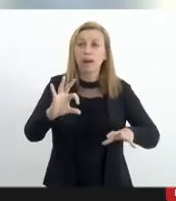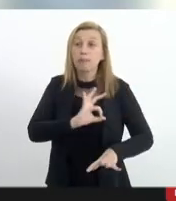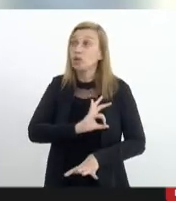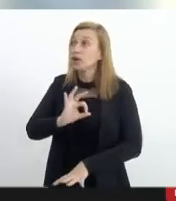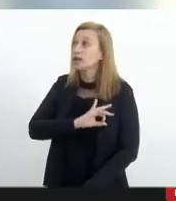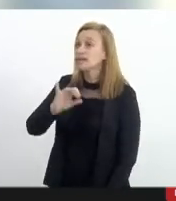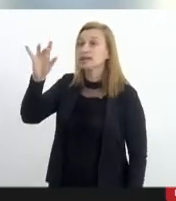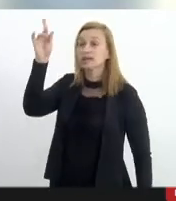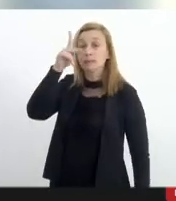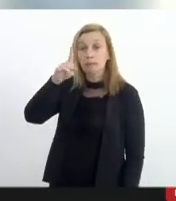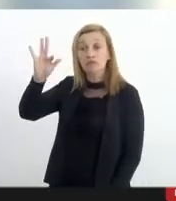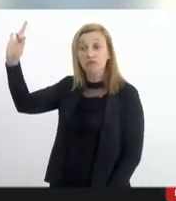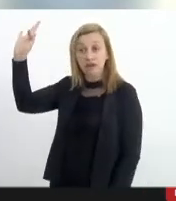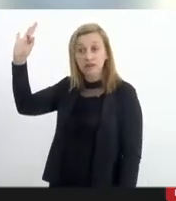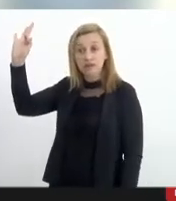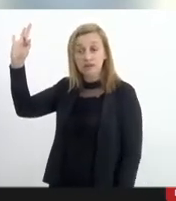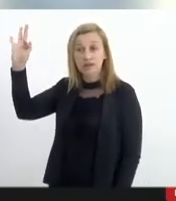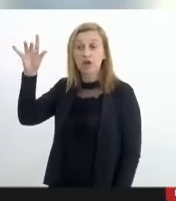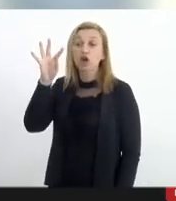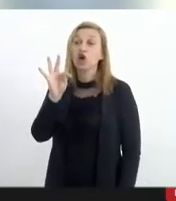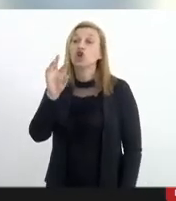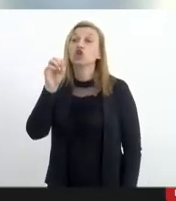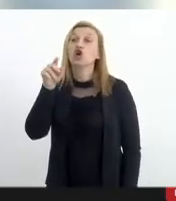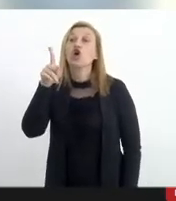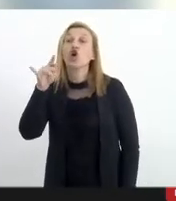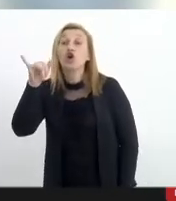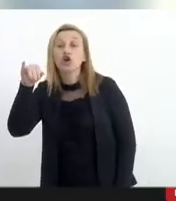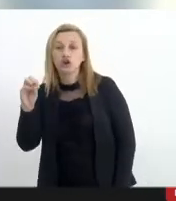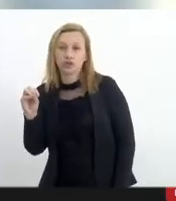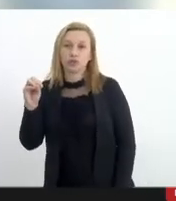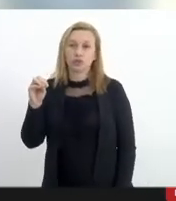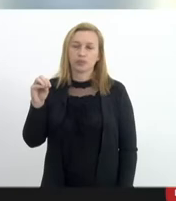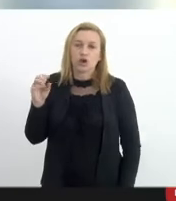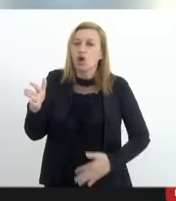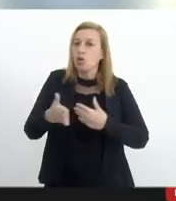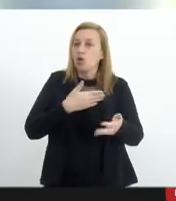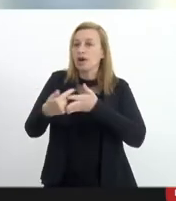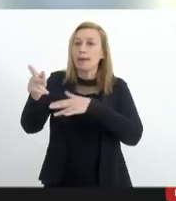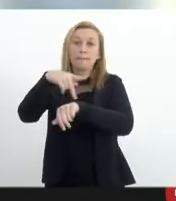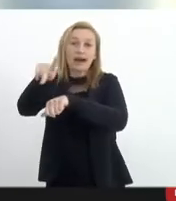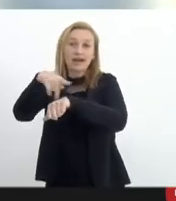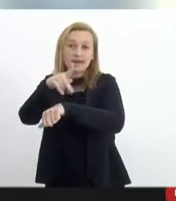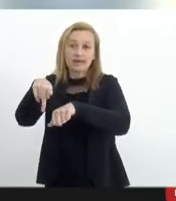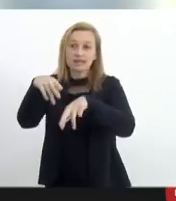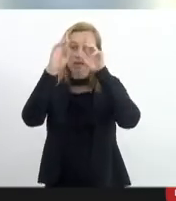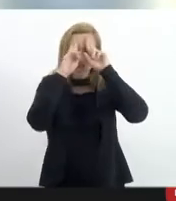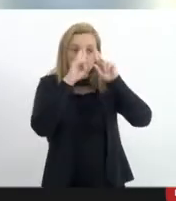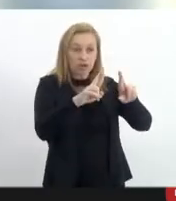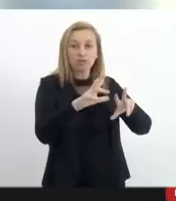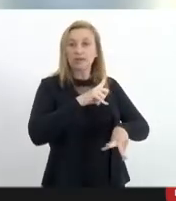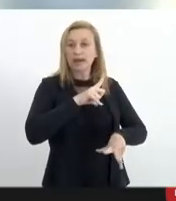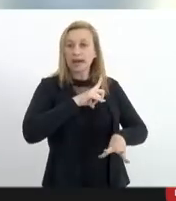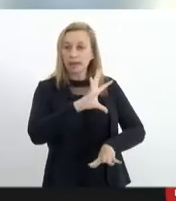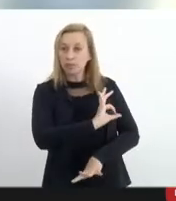Tóquio de Nova York de onde qualquer capital civilizada em que você tem ali sim